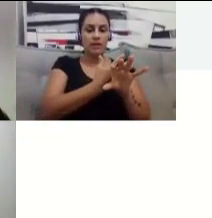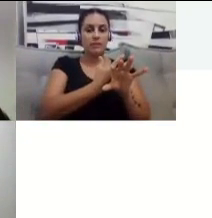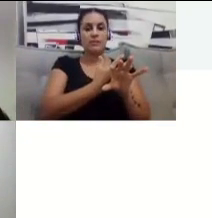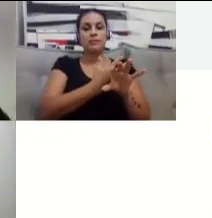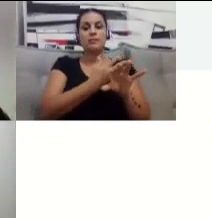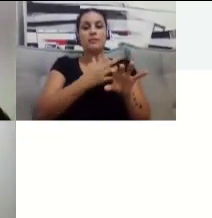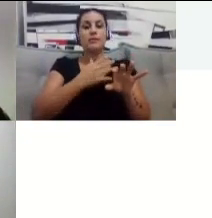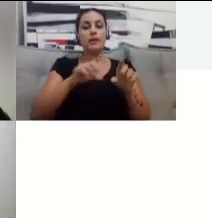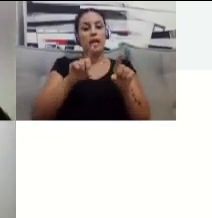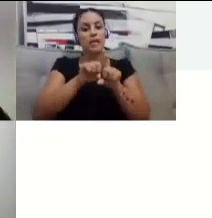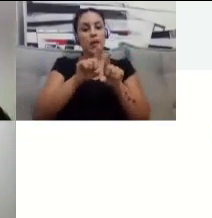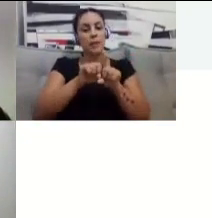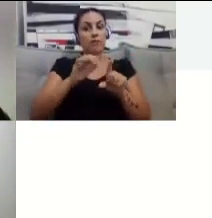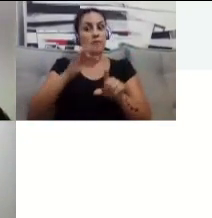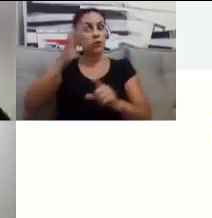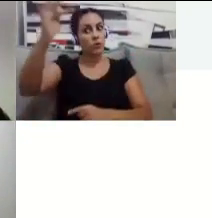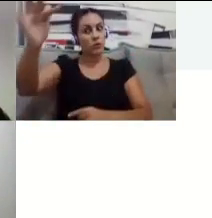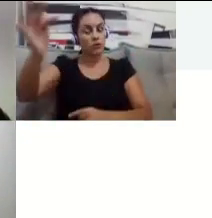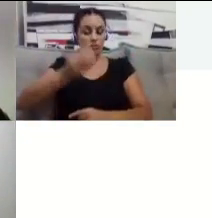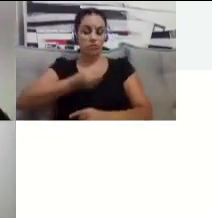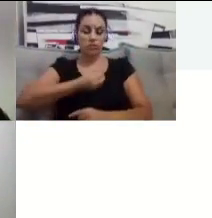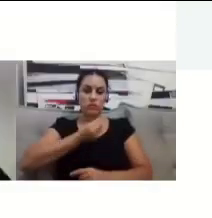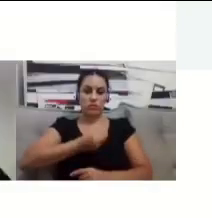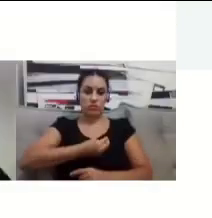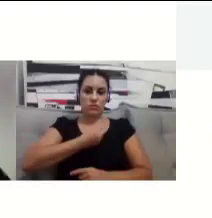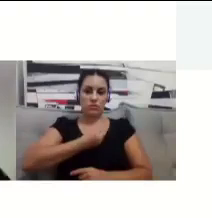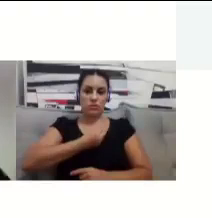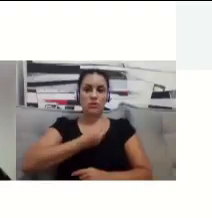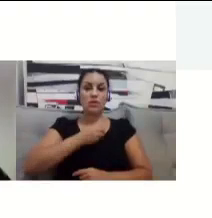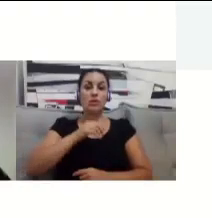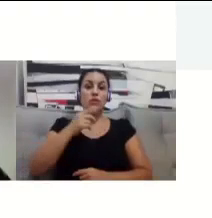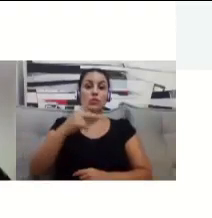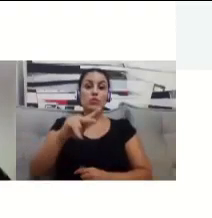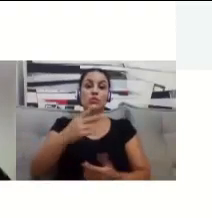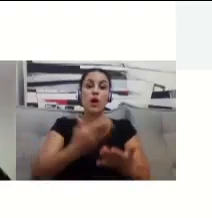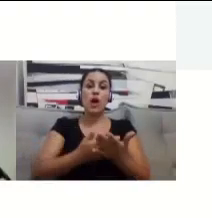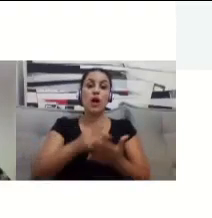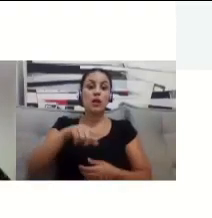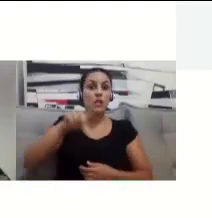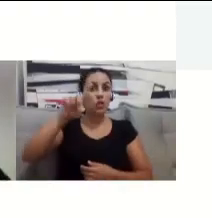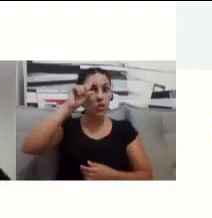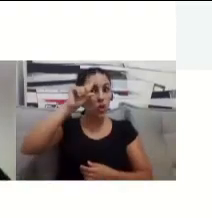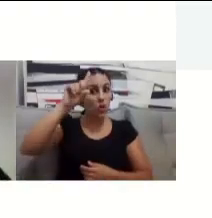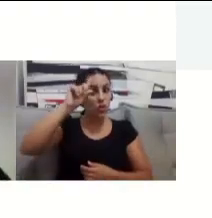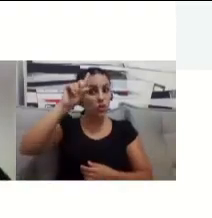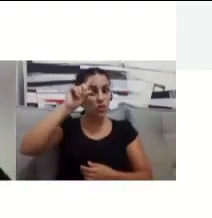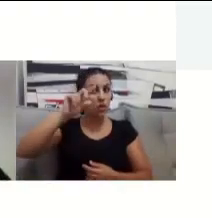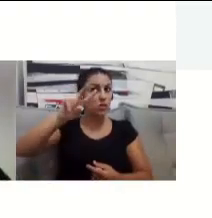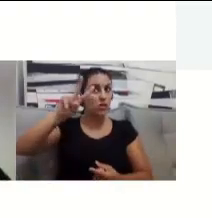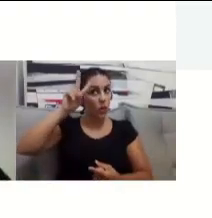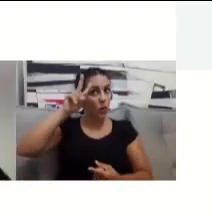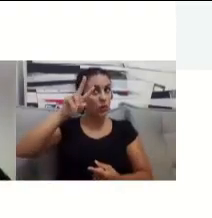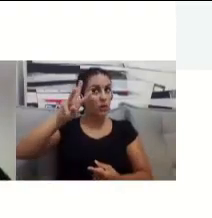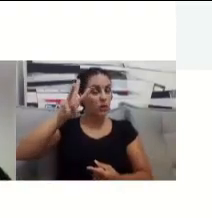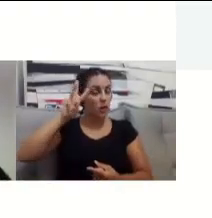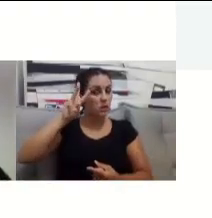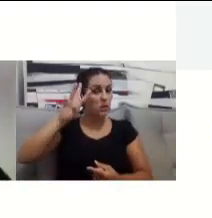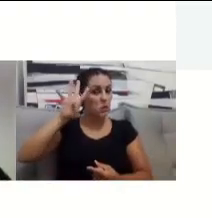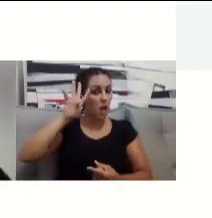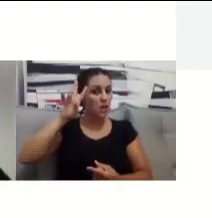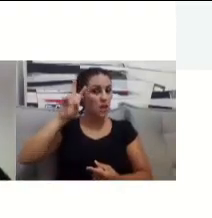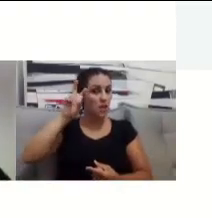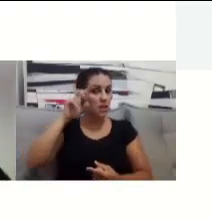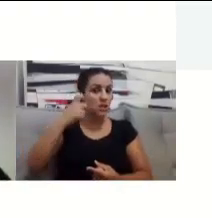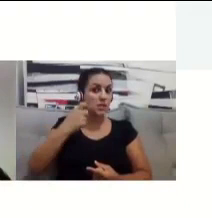presencial, de segunda a sexta, conforme o cronograma que tá disponível para vocês na sala de